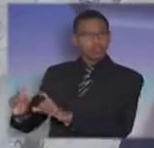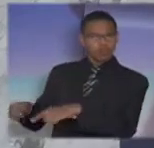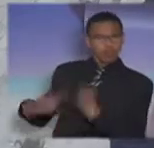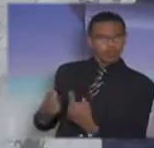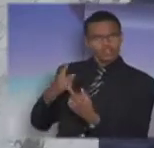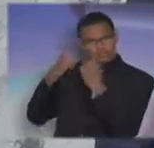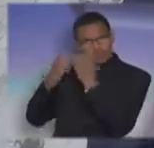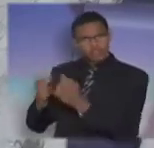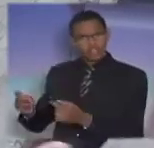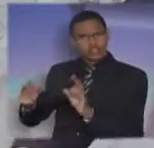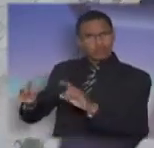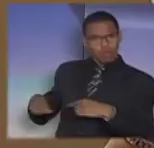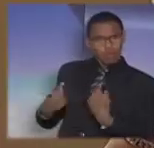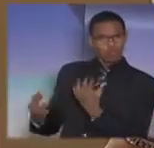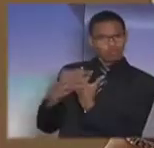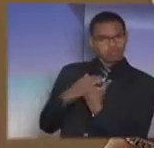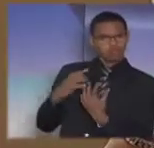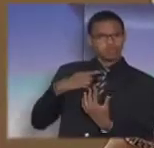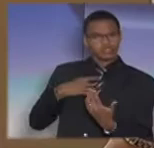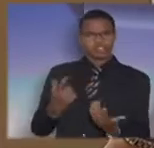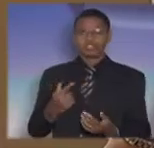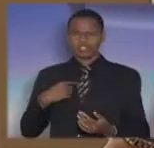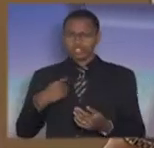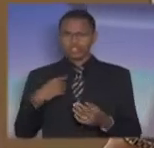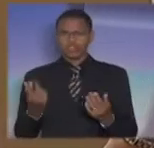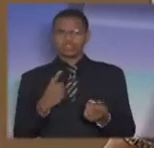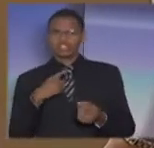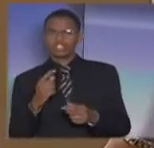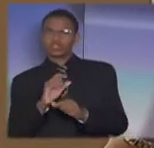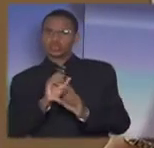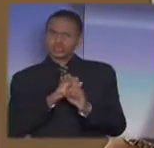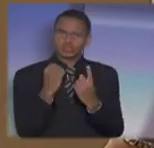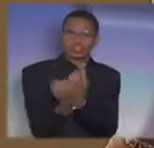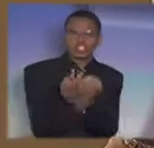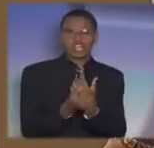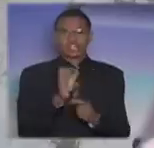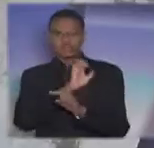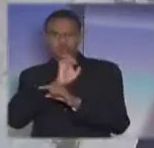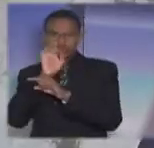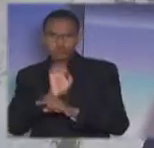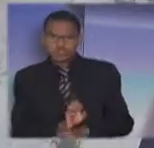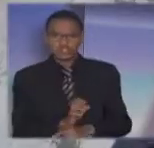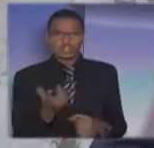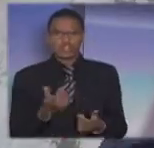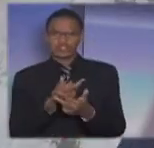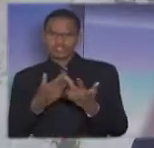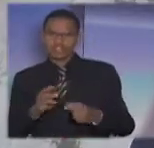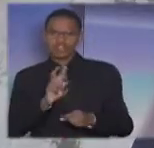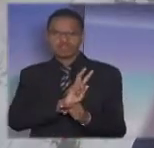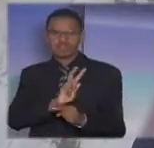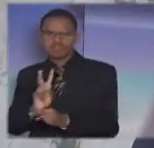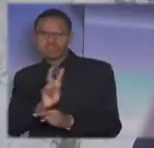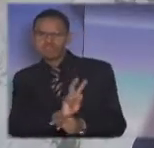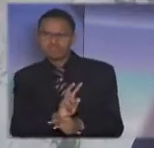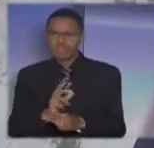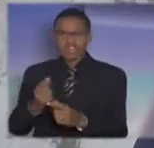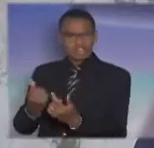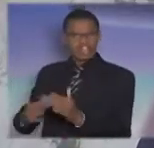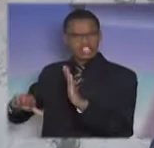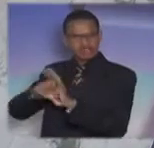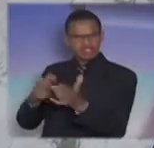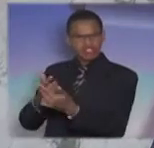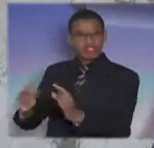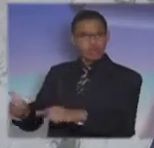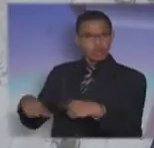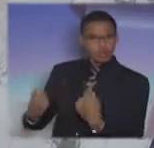você está defendendo o Estado, a sociedade, você acaba sendo o alvo de vários criminosos, é normal, isso é natural. Então eu sei